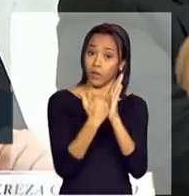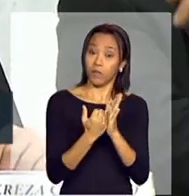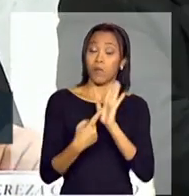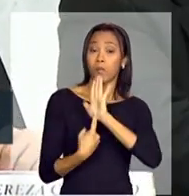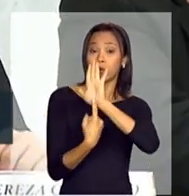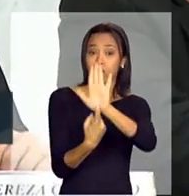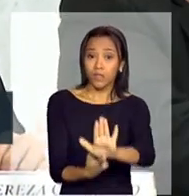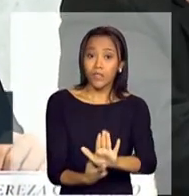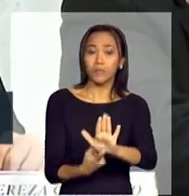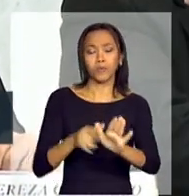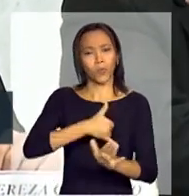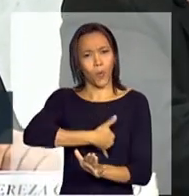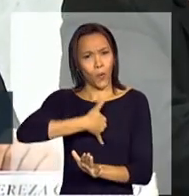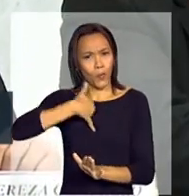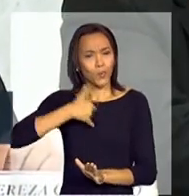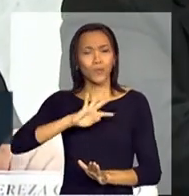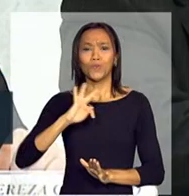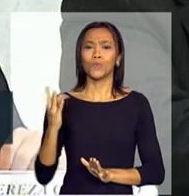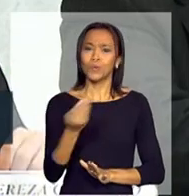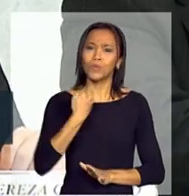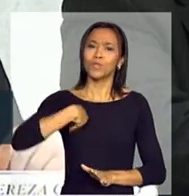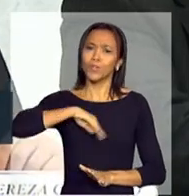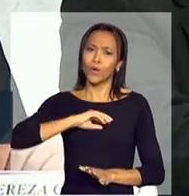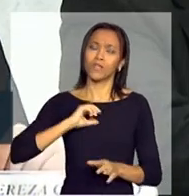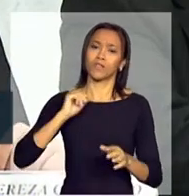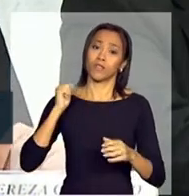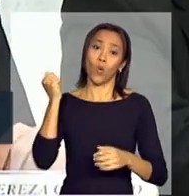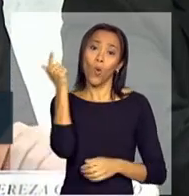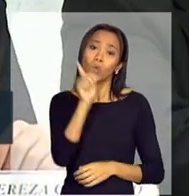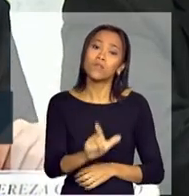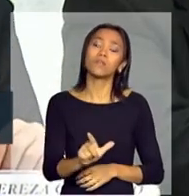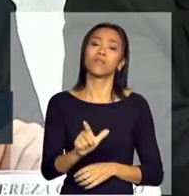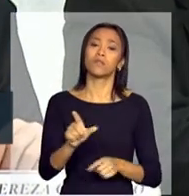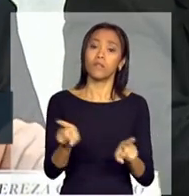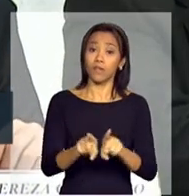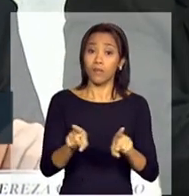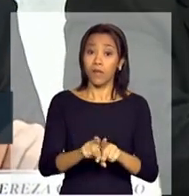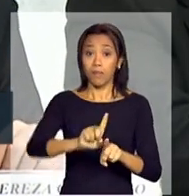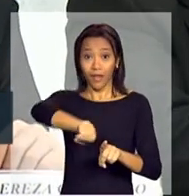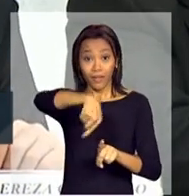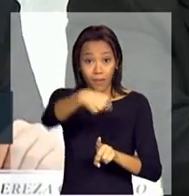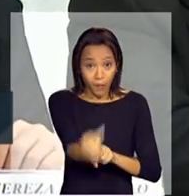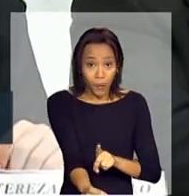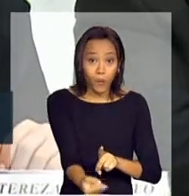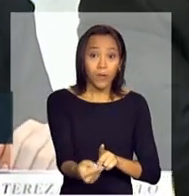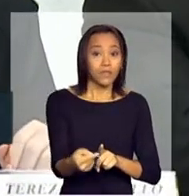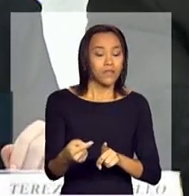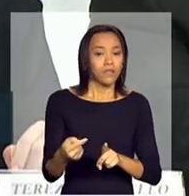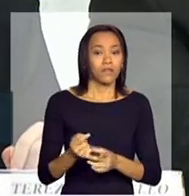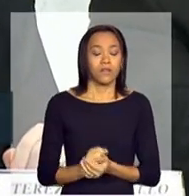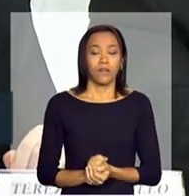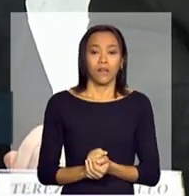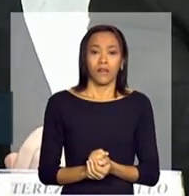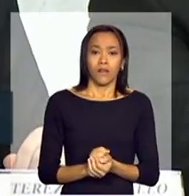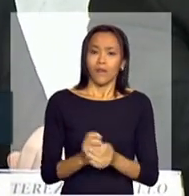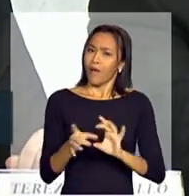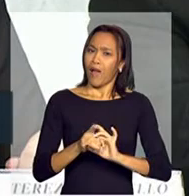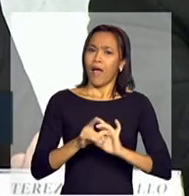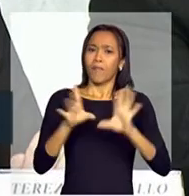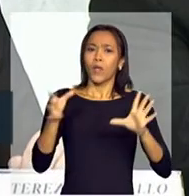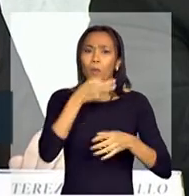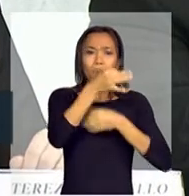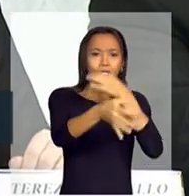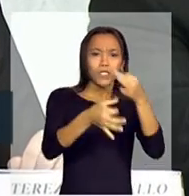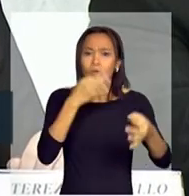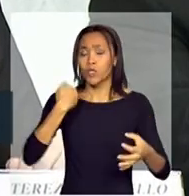com muito orgulho tudo aquilo que a gente já avançou, para depois a gente abrir uma rodada de escuta, tudo aquilo que